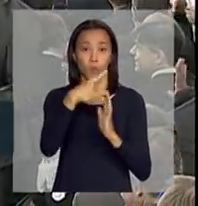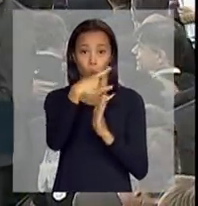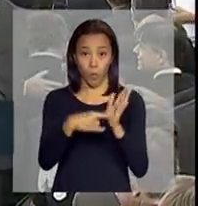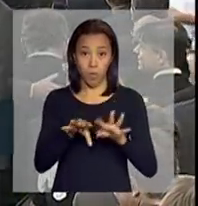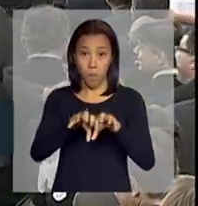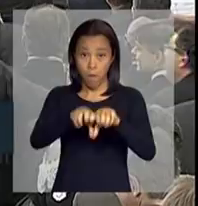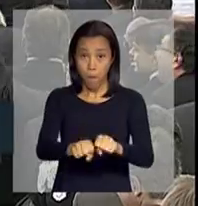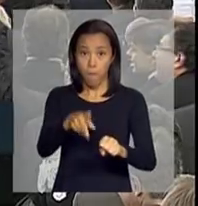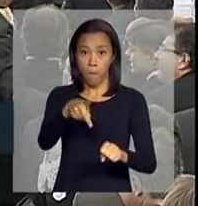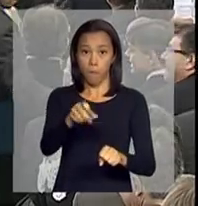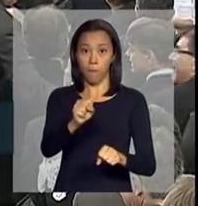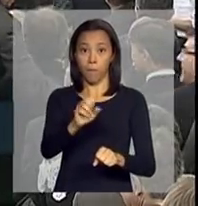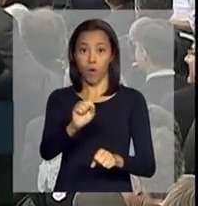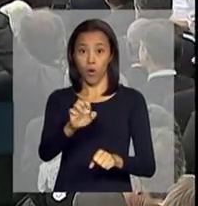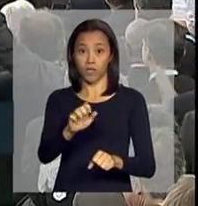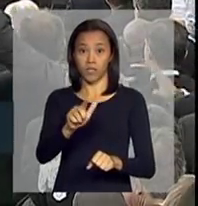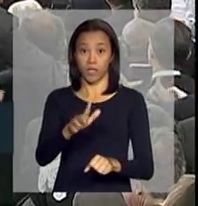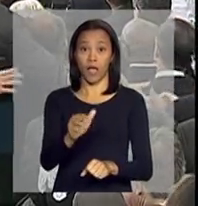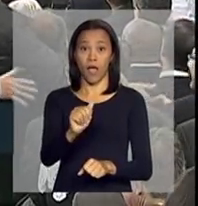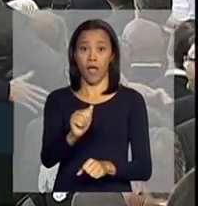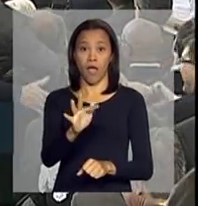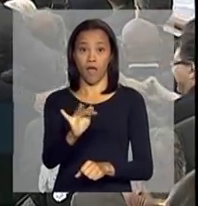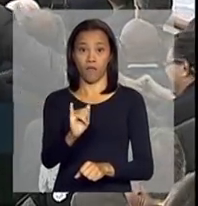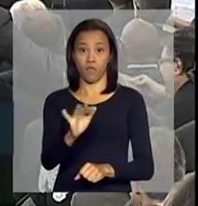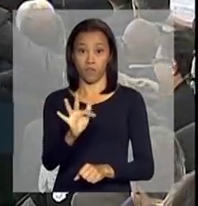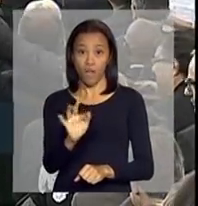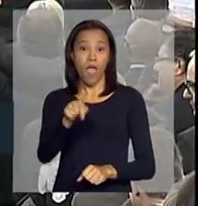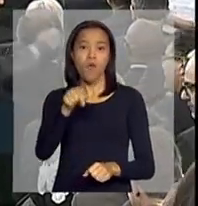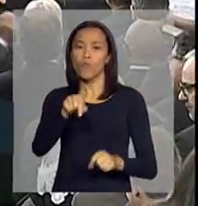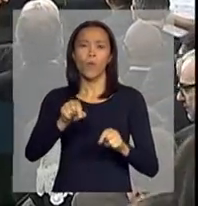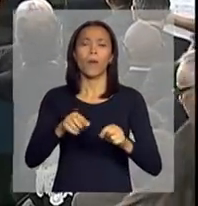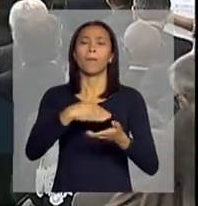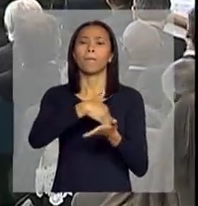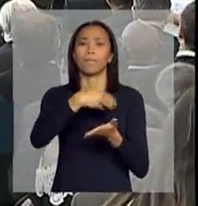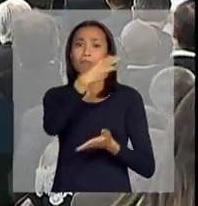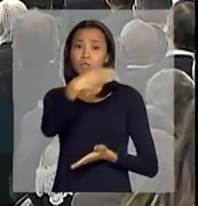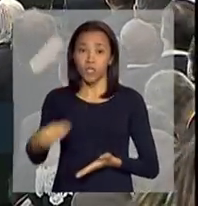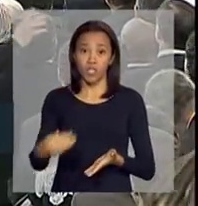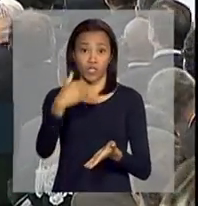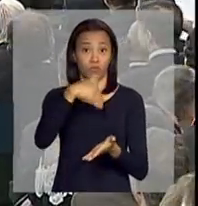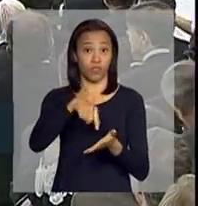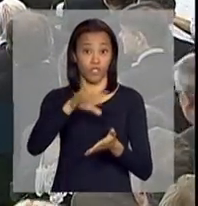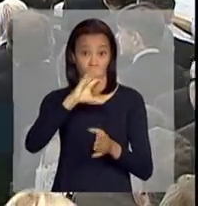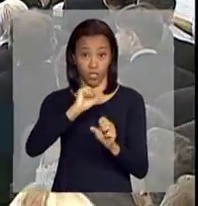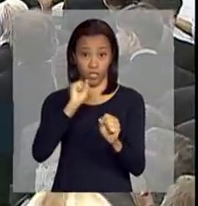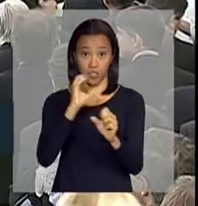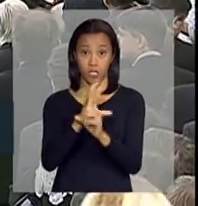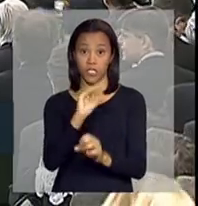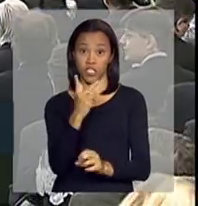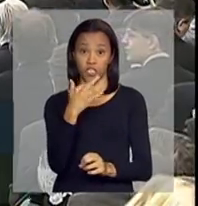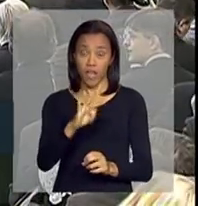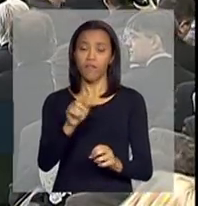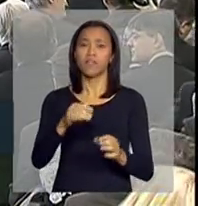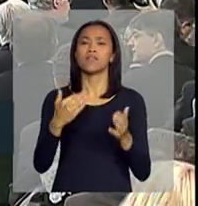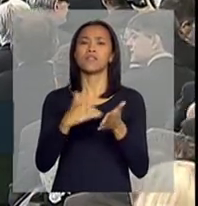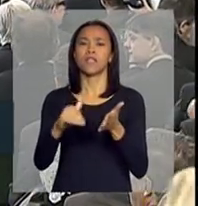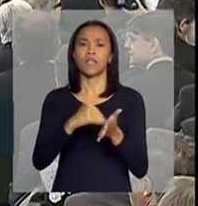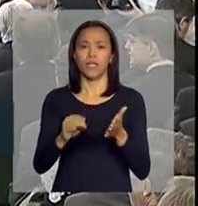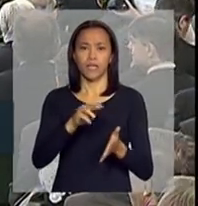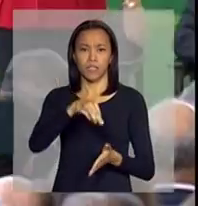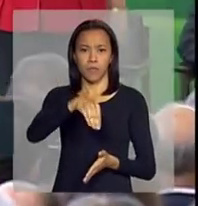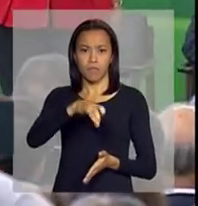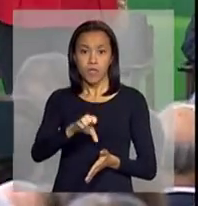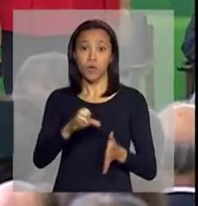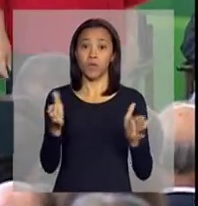Guilherme Afife Domingos no cargo de ministro de Estado-Chefe da Secretaria da Micro e Pequena Empresa da